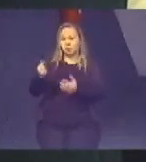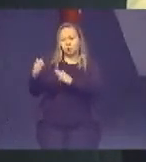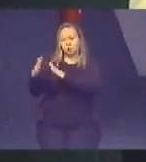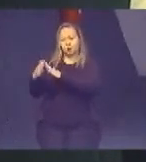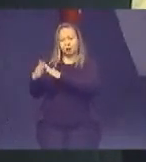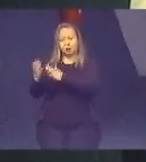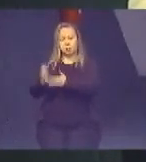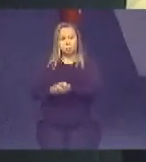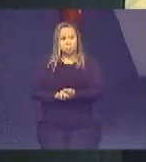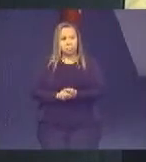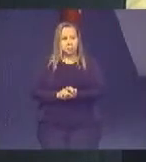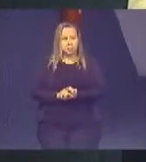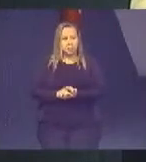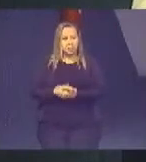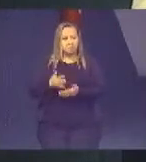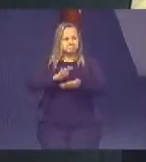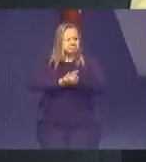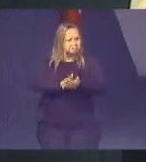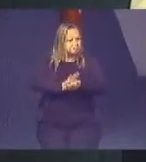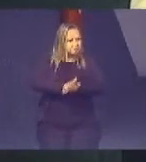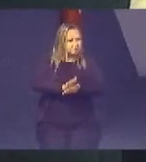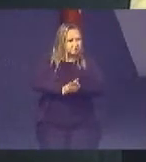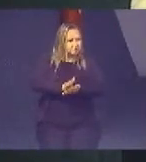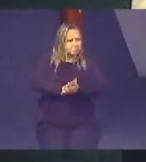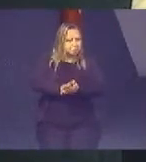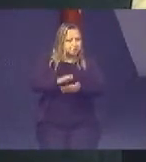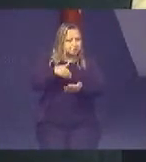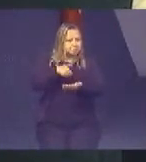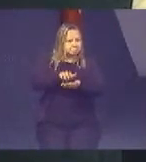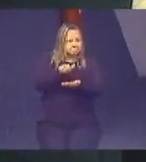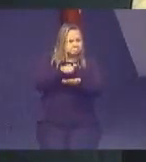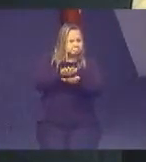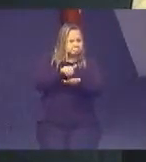foi ridicularizada, humilhada e enxotada dela.